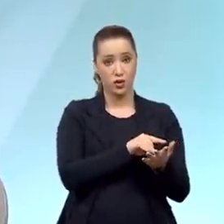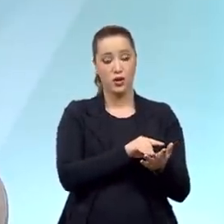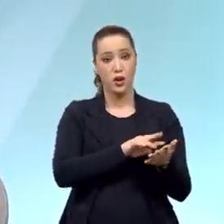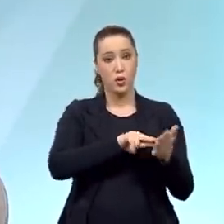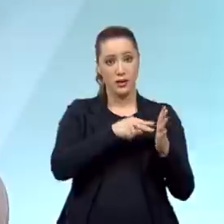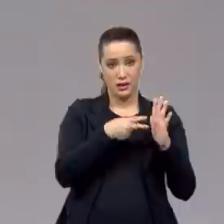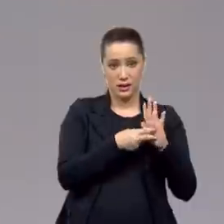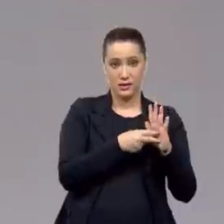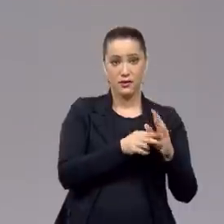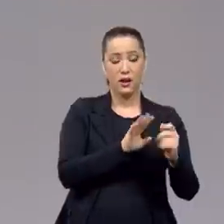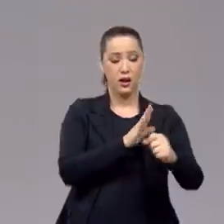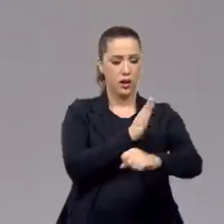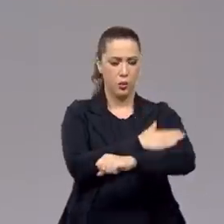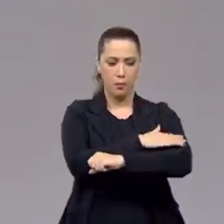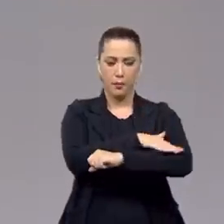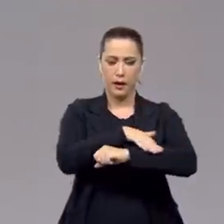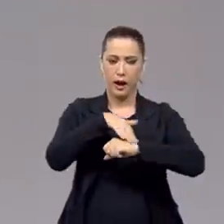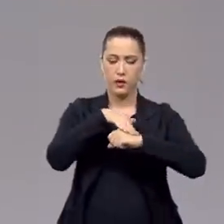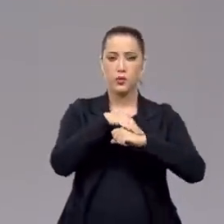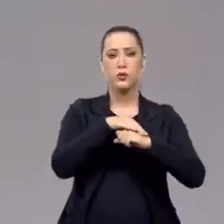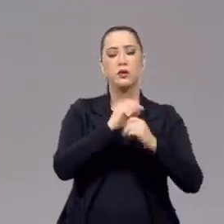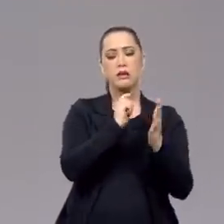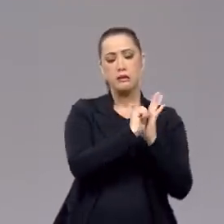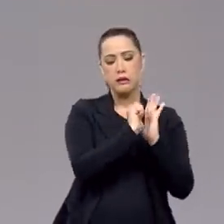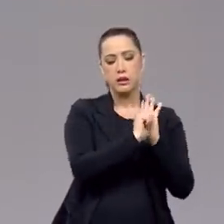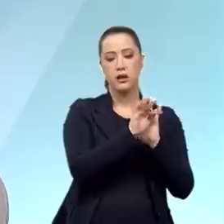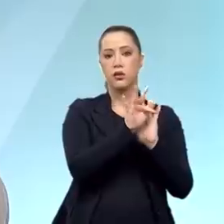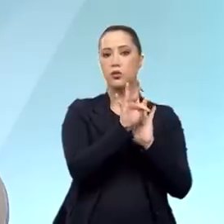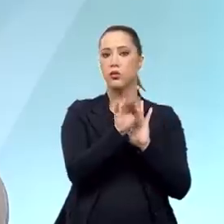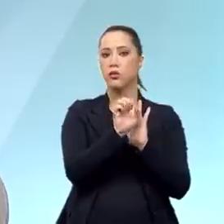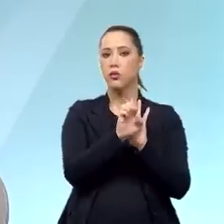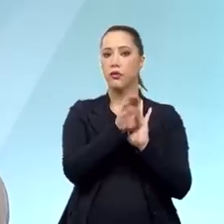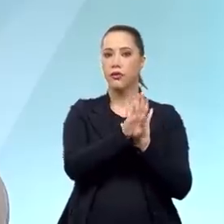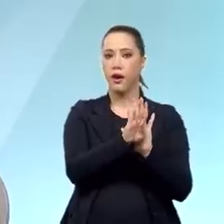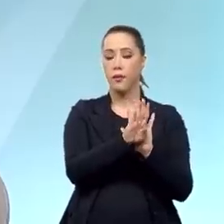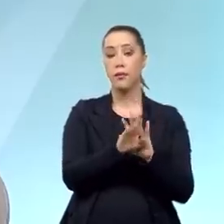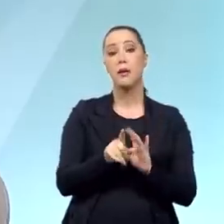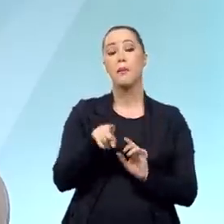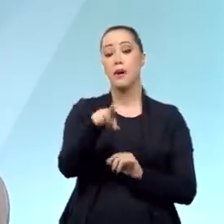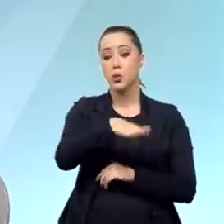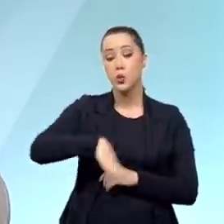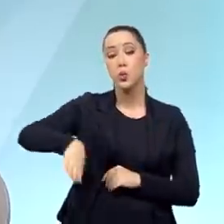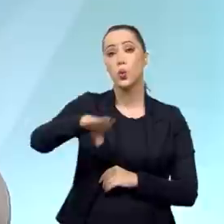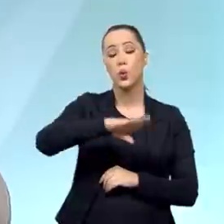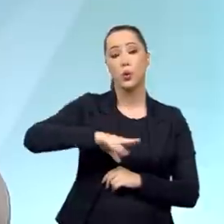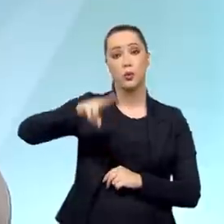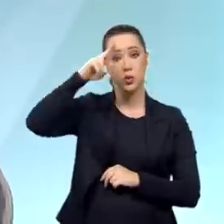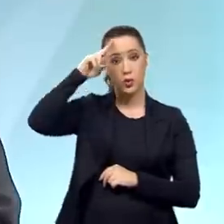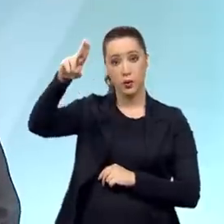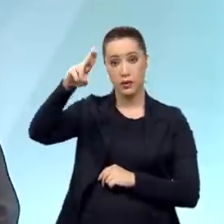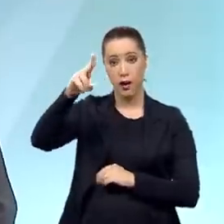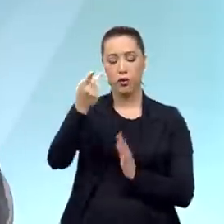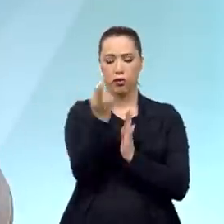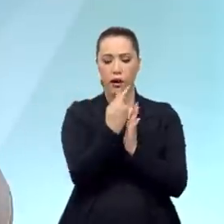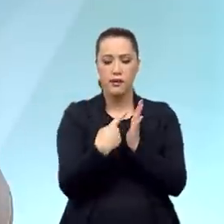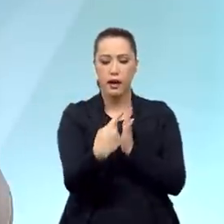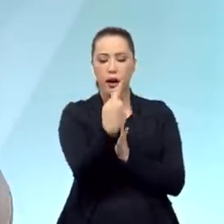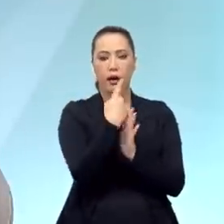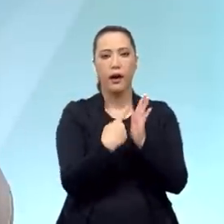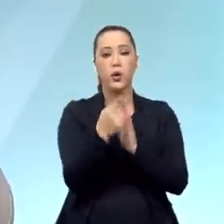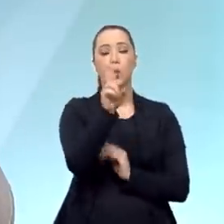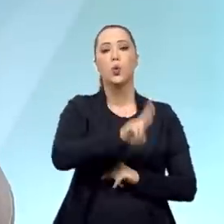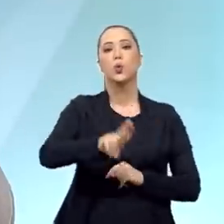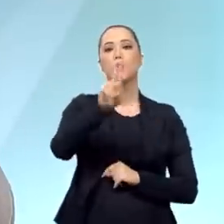May, os pracinhas, eles desenharam e propuseram aos chefes militares a